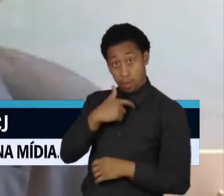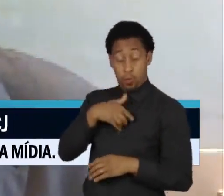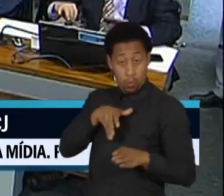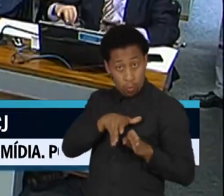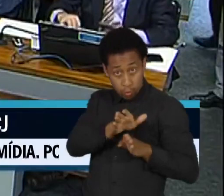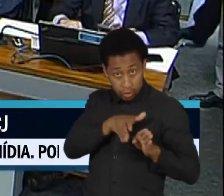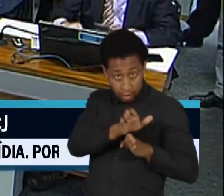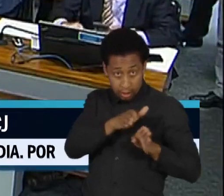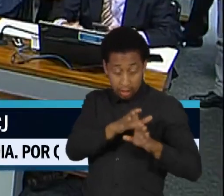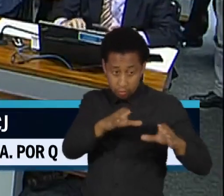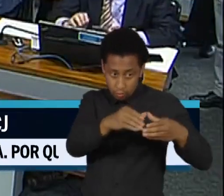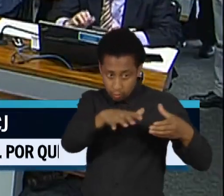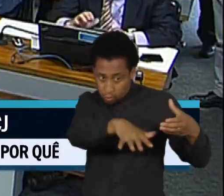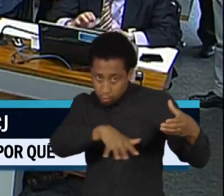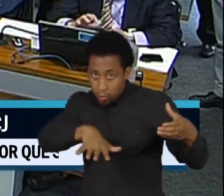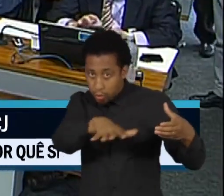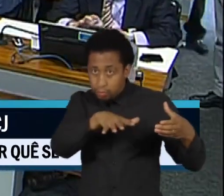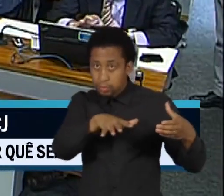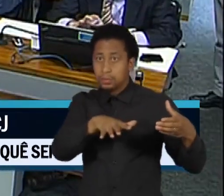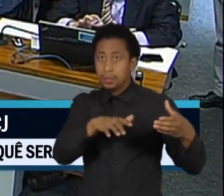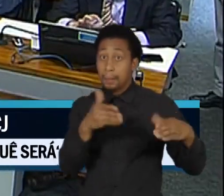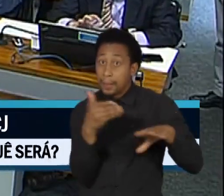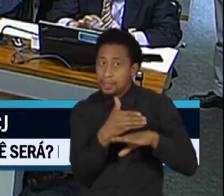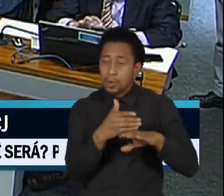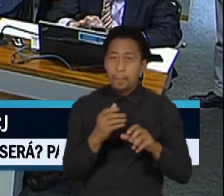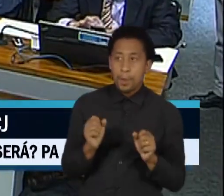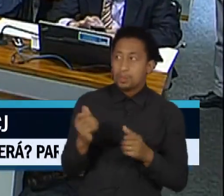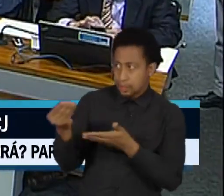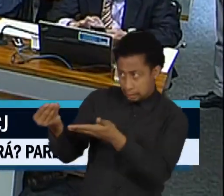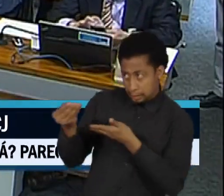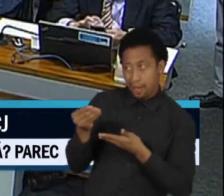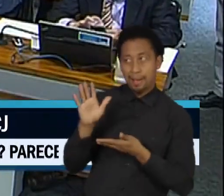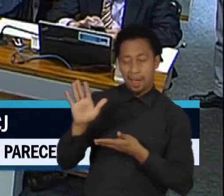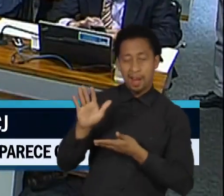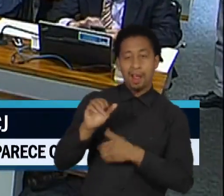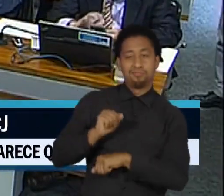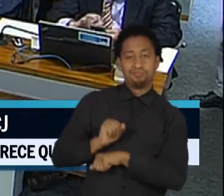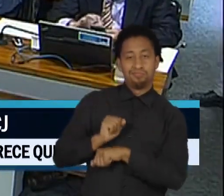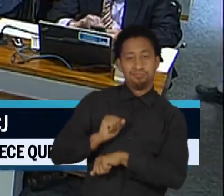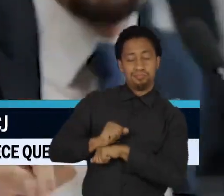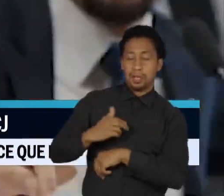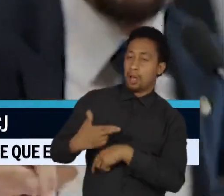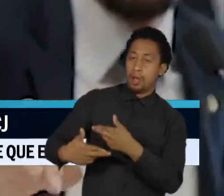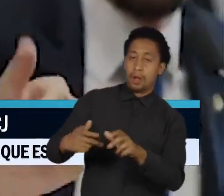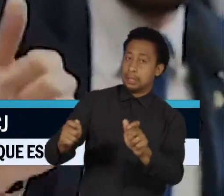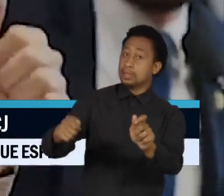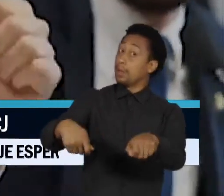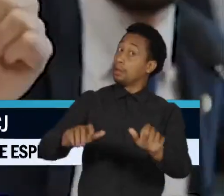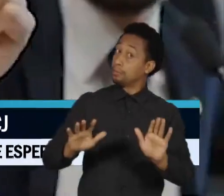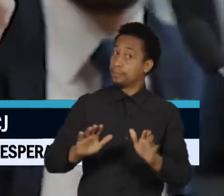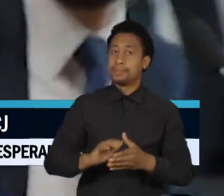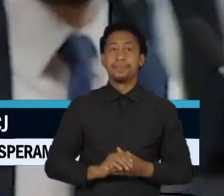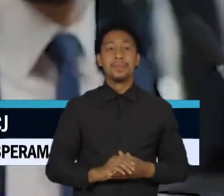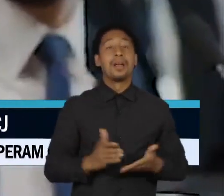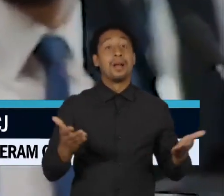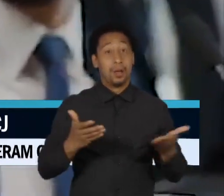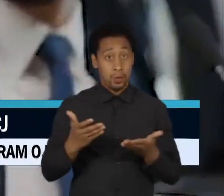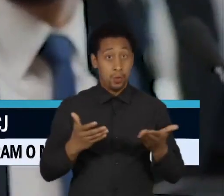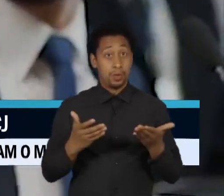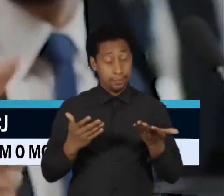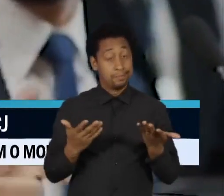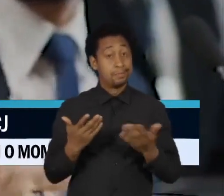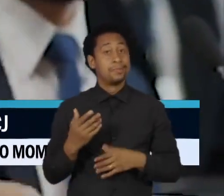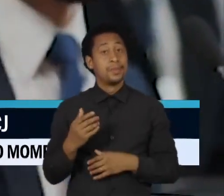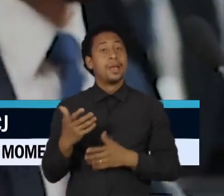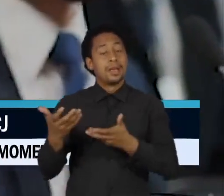seguro. O esforço do governo agora é para conseguir colocar na presidência da CCJ alguém da base aliada, no